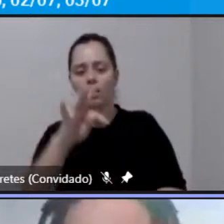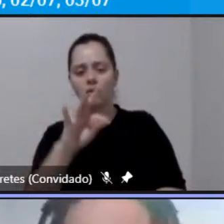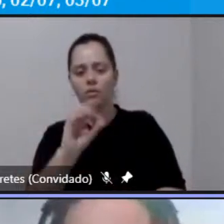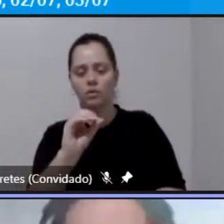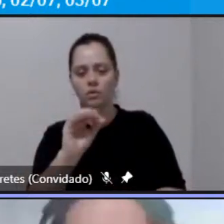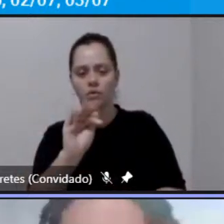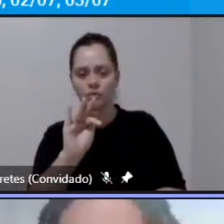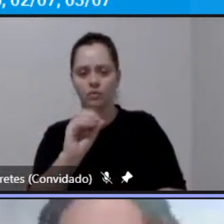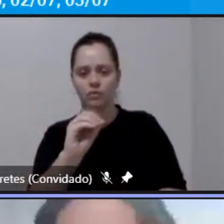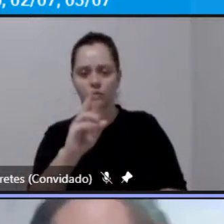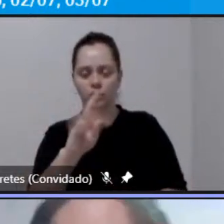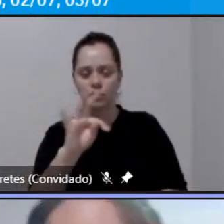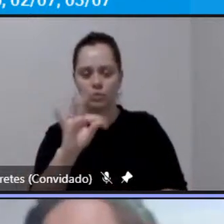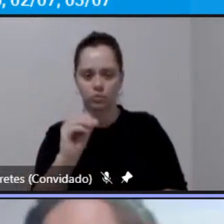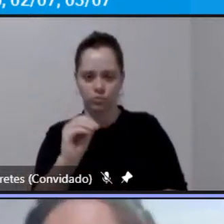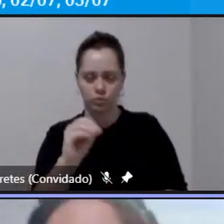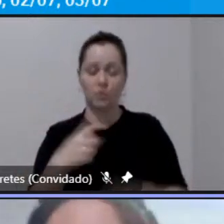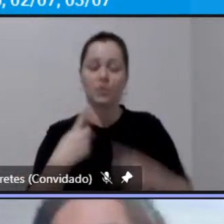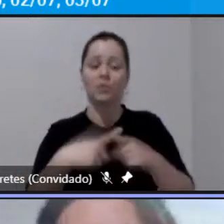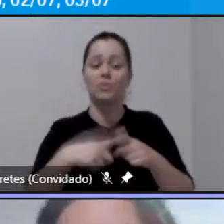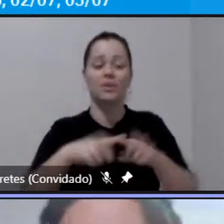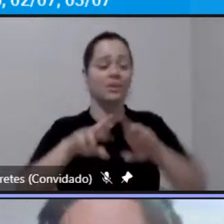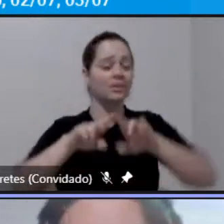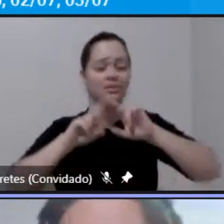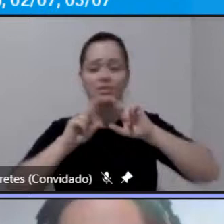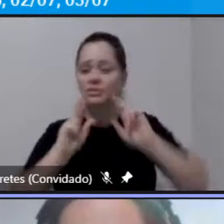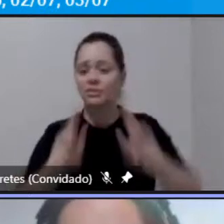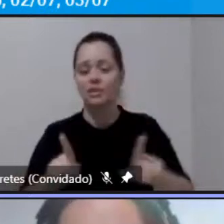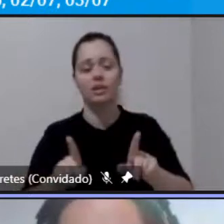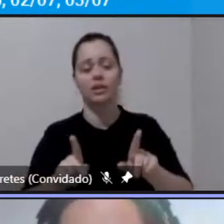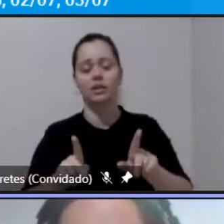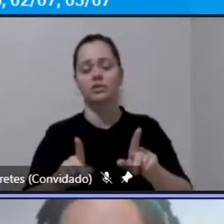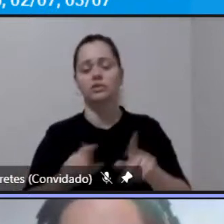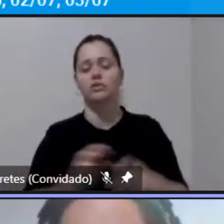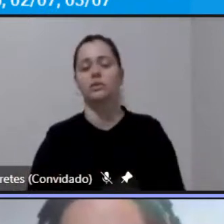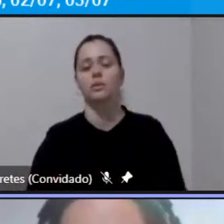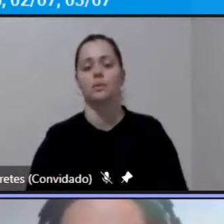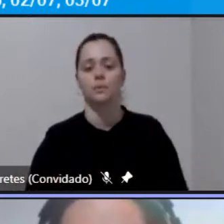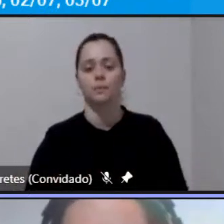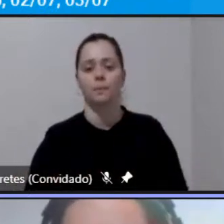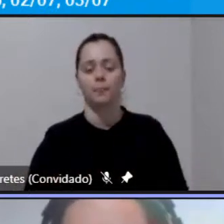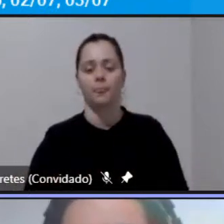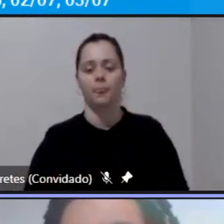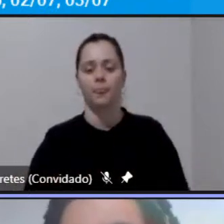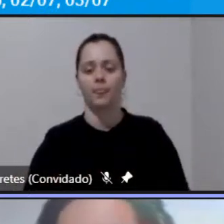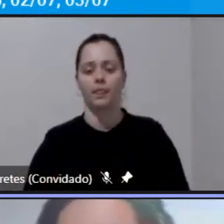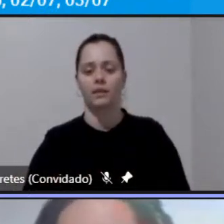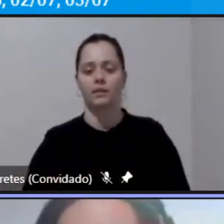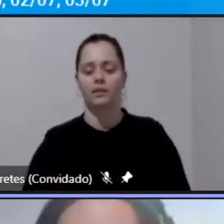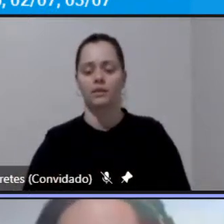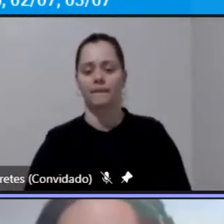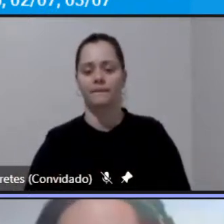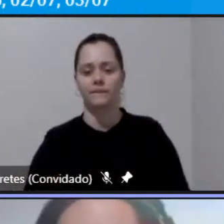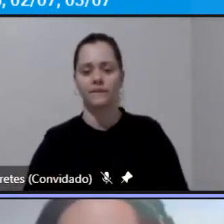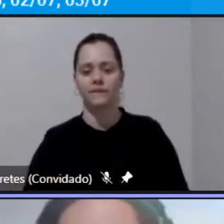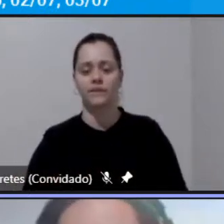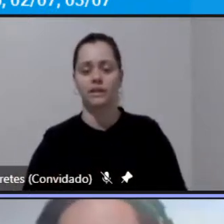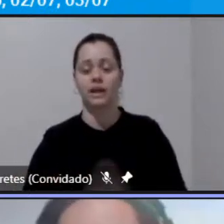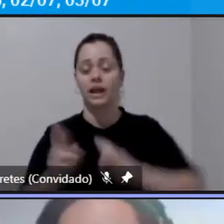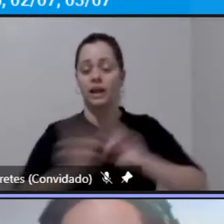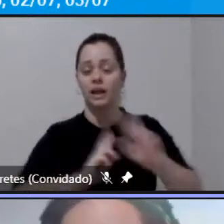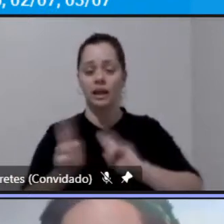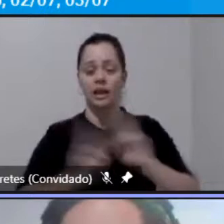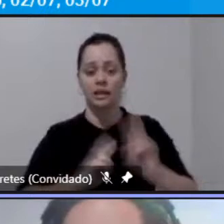muito diferente até a Silvana trouxe os percentuais em relação